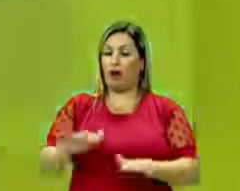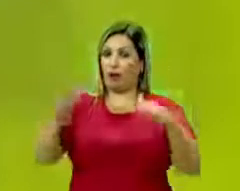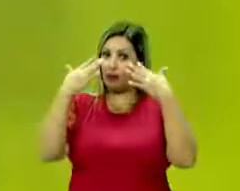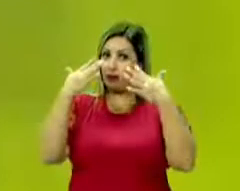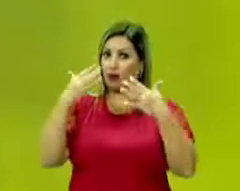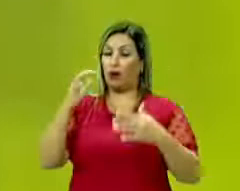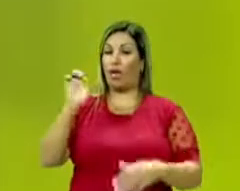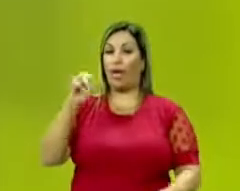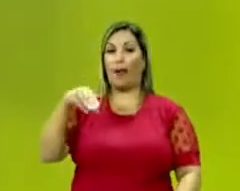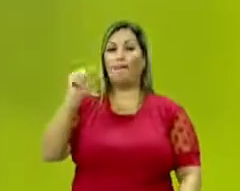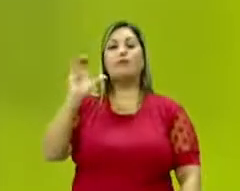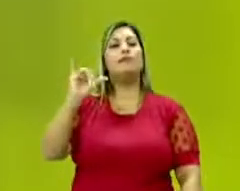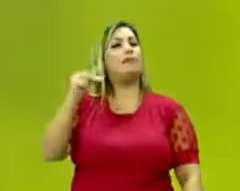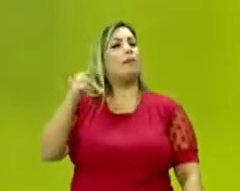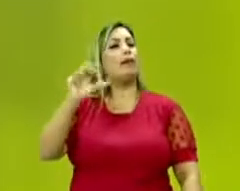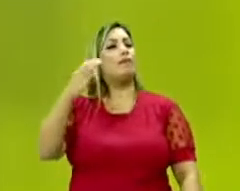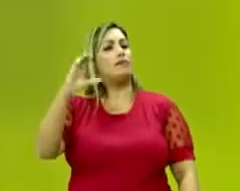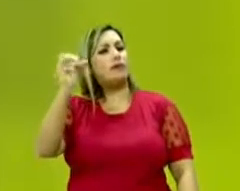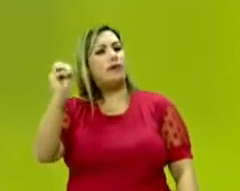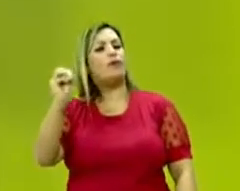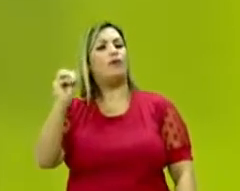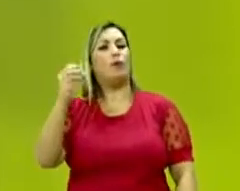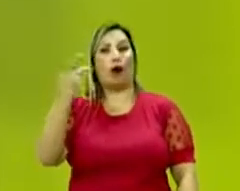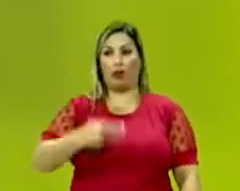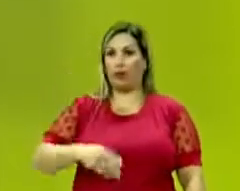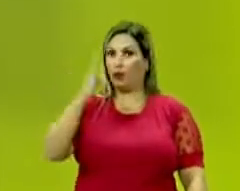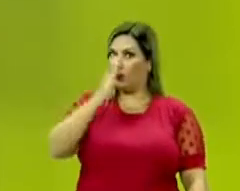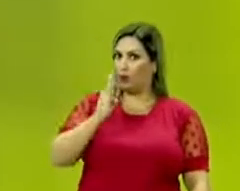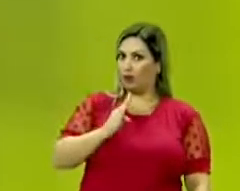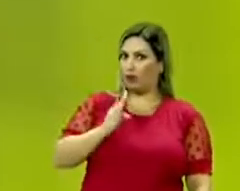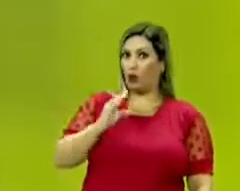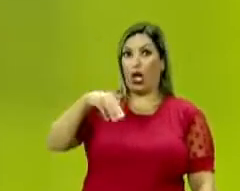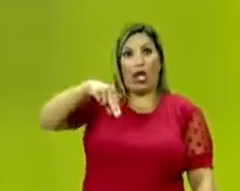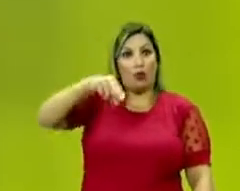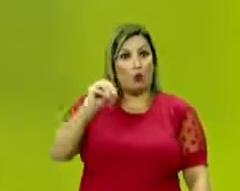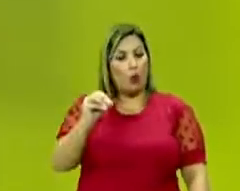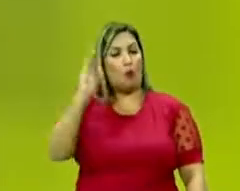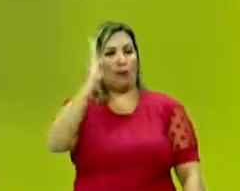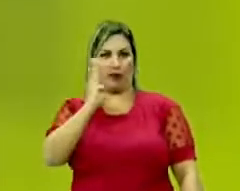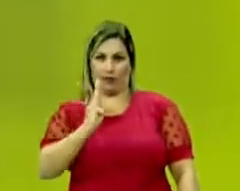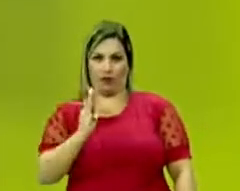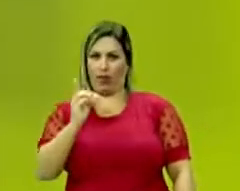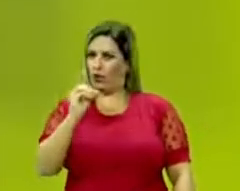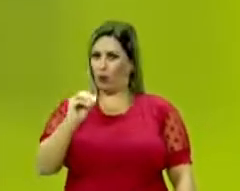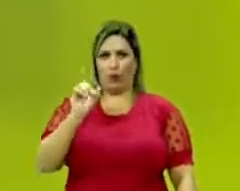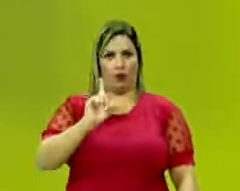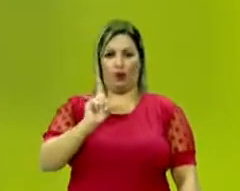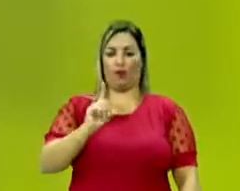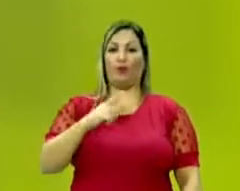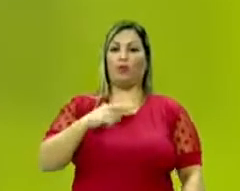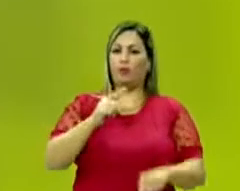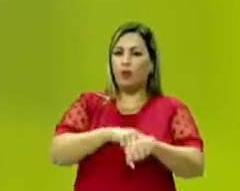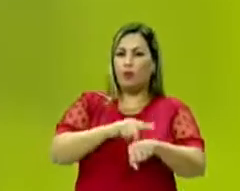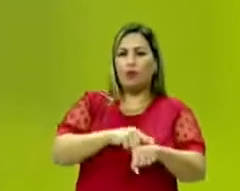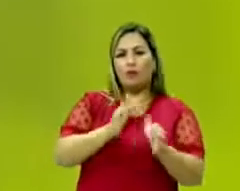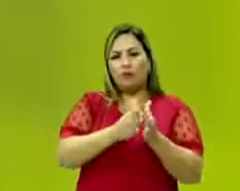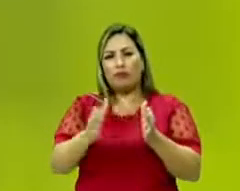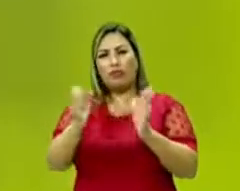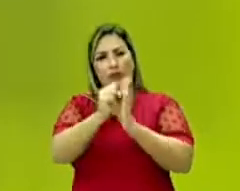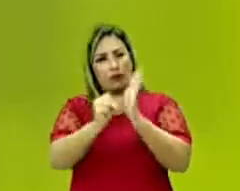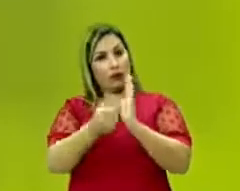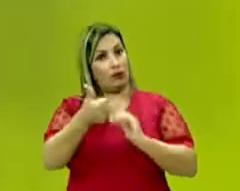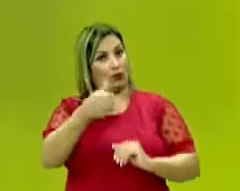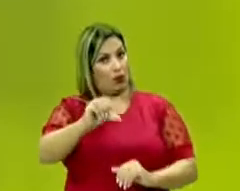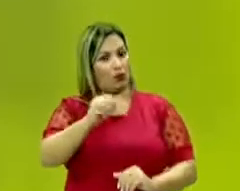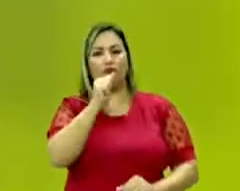a isso que eu falei, emancipação no Brasil e não emancipação do Brasil. Nesse momento do século XIX, nós